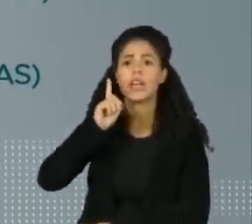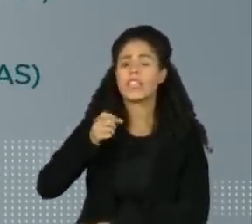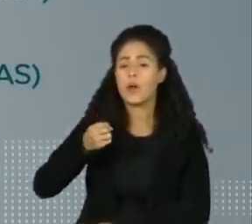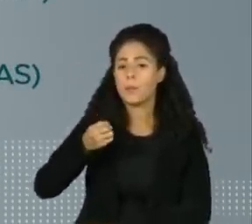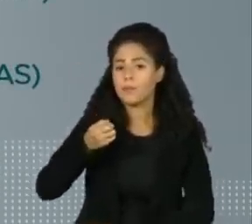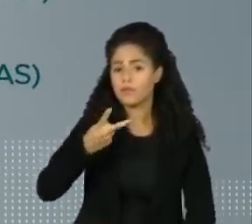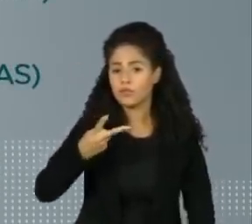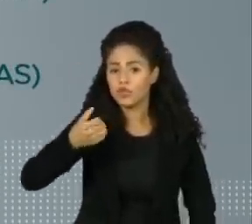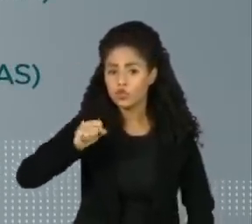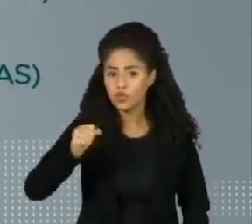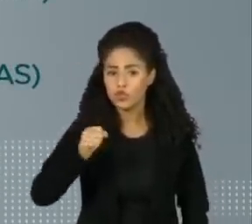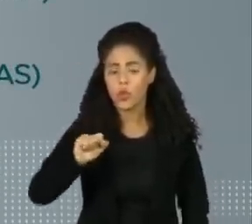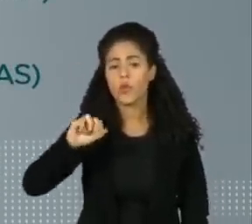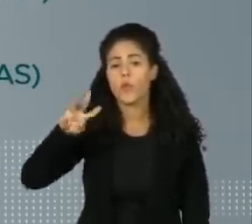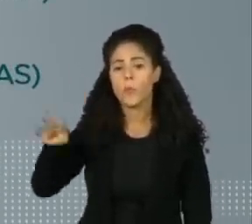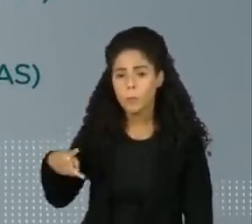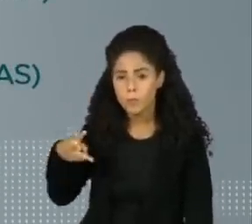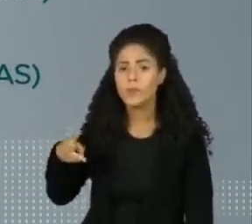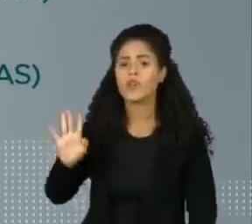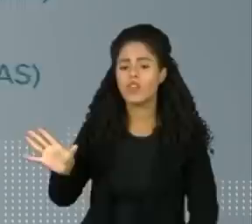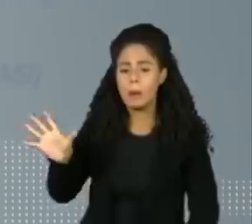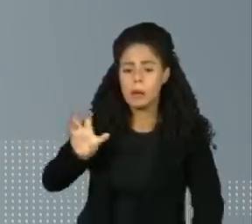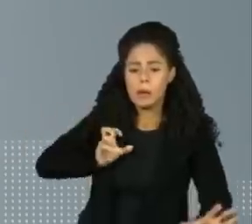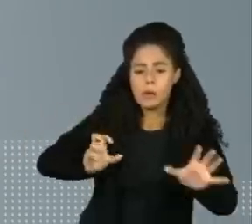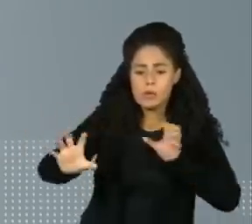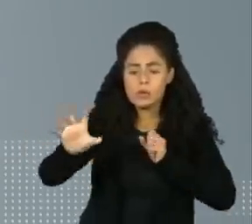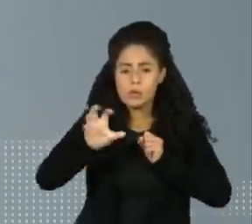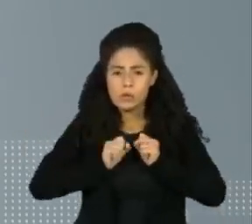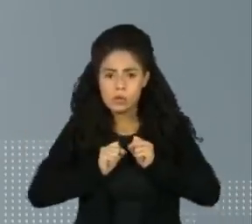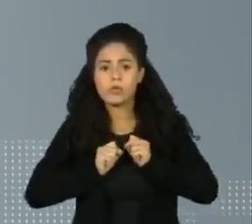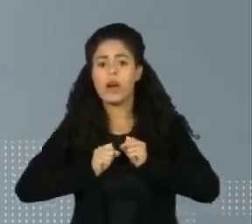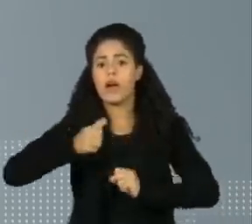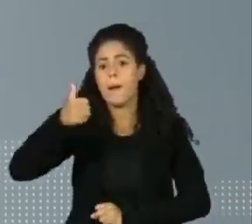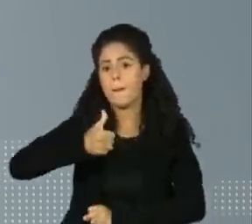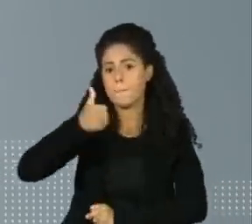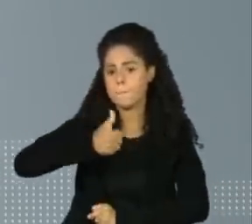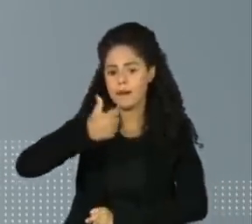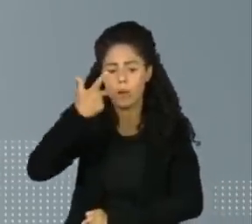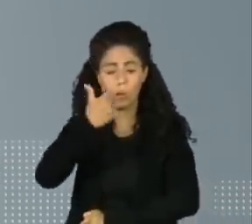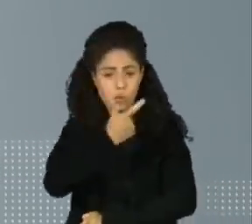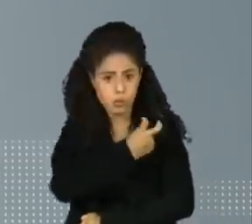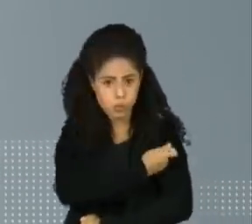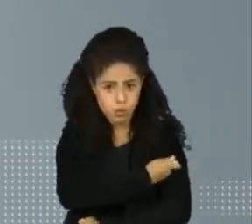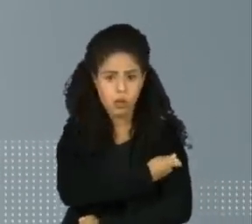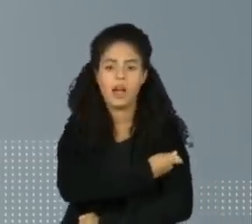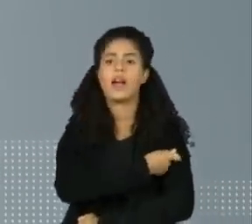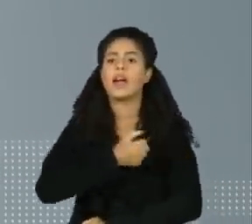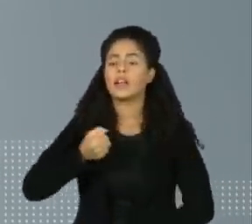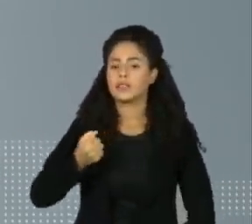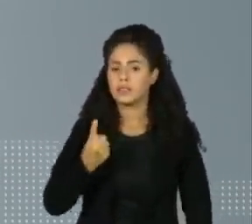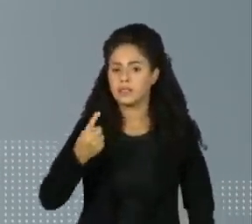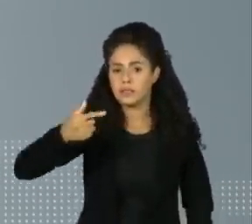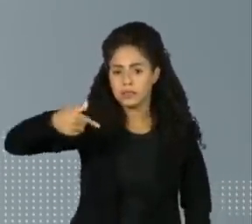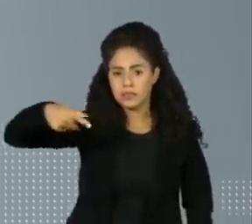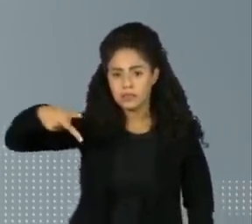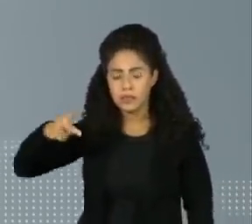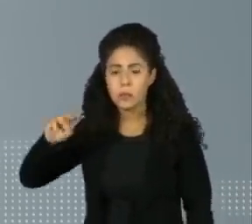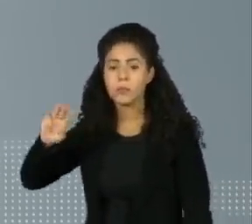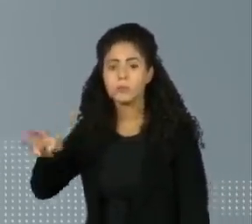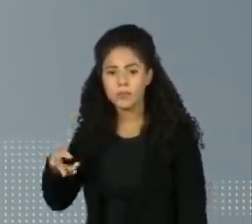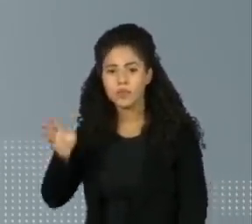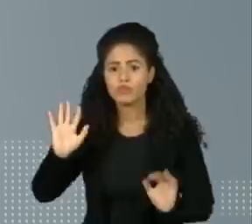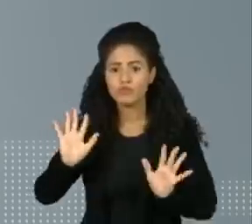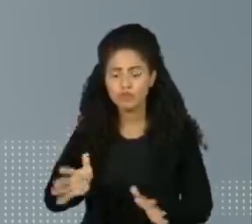mais de 28 milhões e 900 mil infectados. A primeira dose da vacinação alcançou quase 173